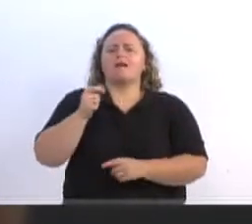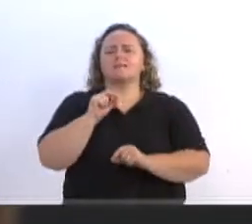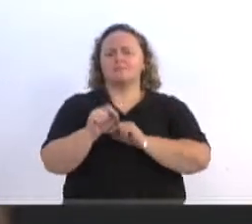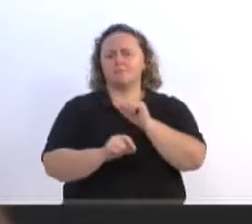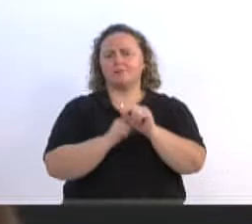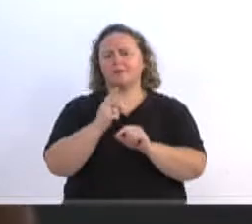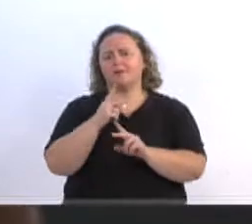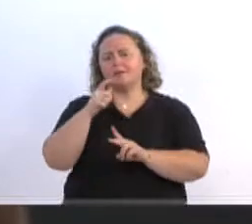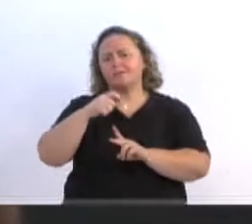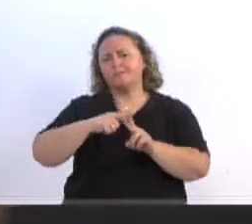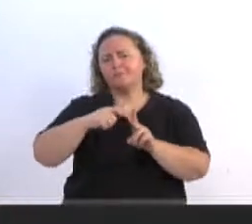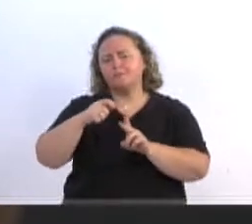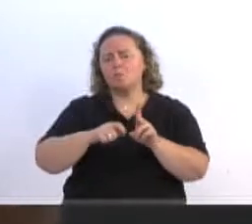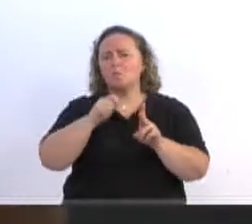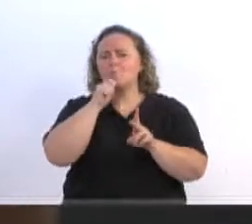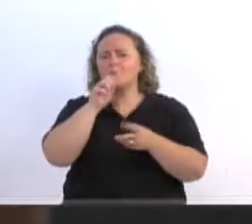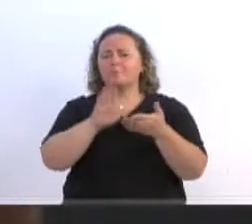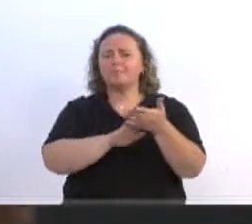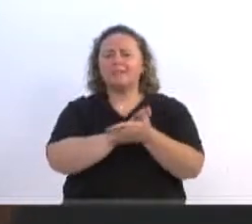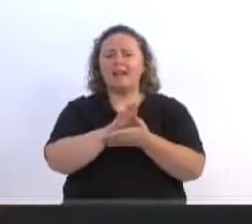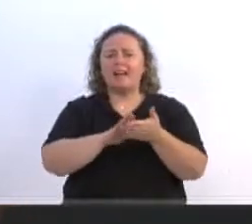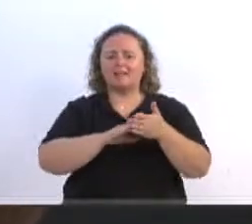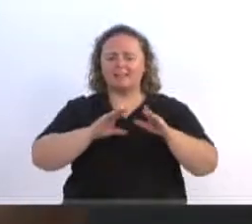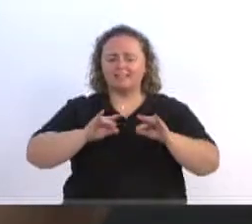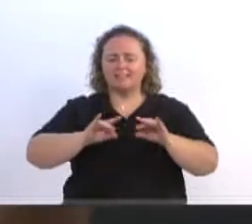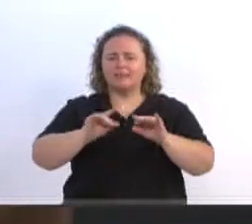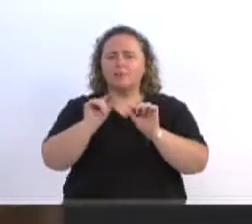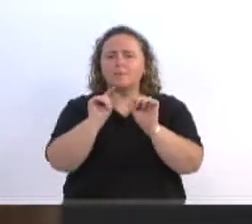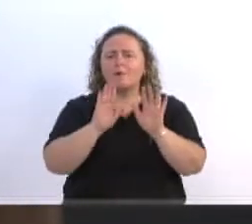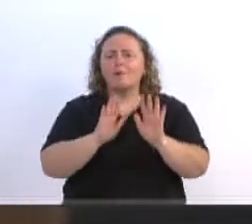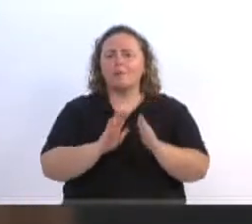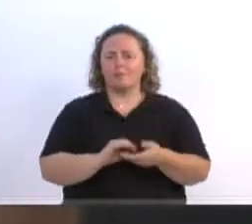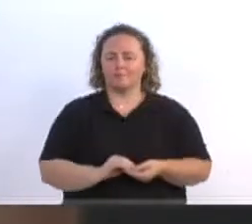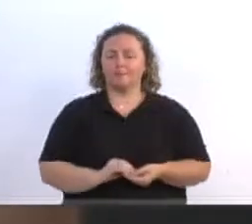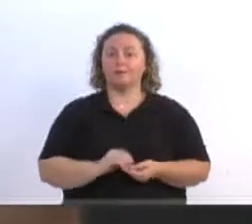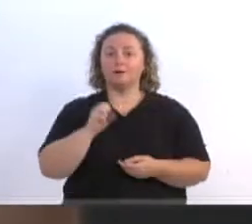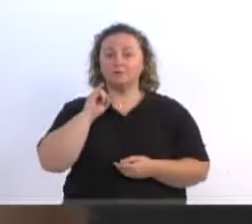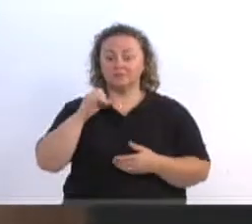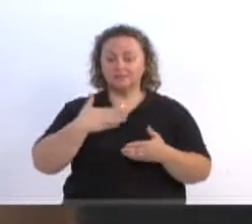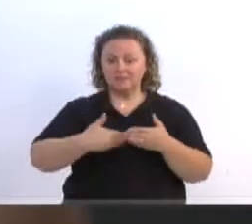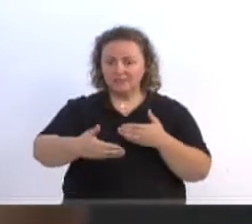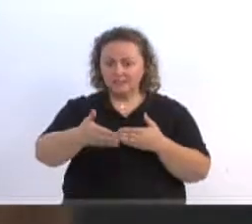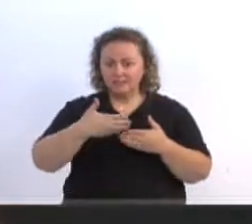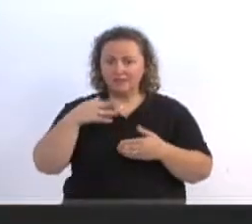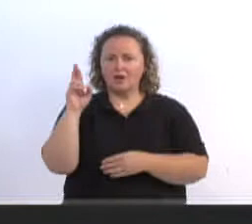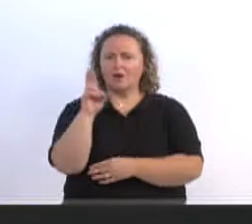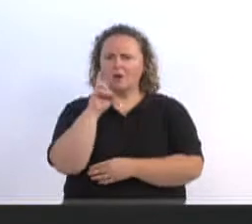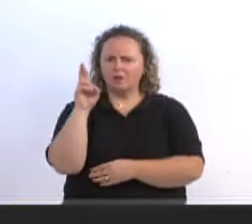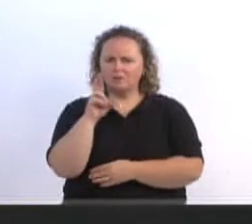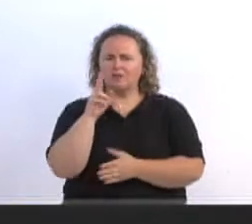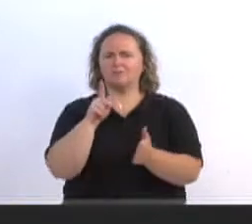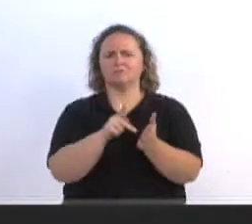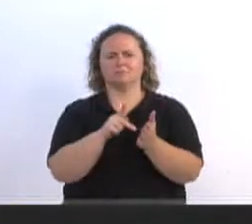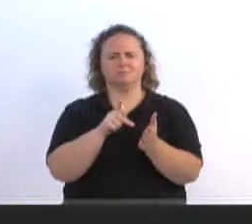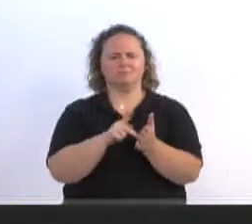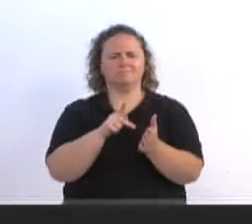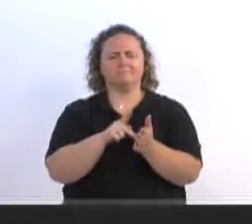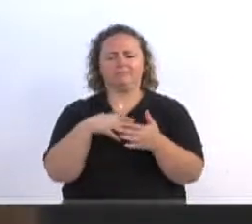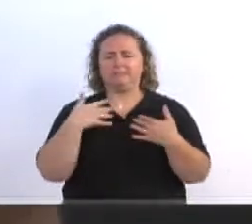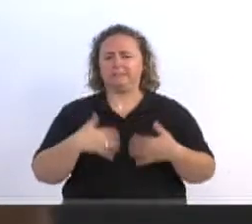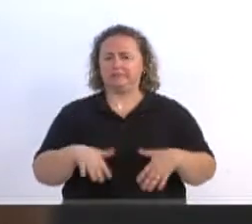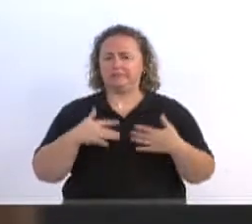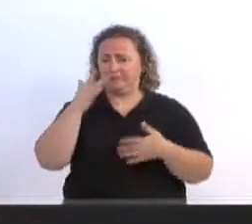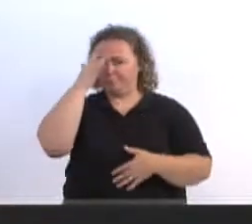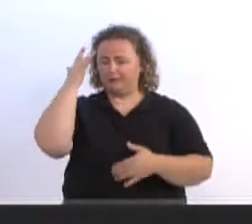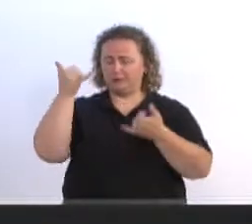Eu, no final de semana, quando não se passa o pipa pelo pessoal do rodeio, eu levo 20, 30 ligações. Eu não consigo nem, domingo,